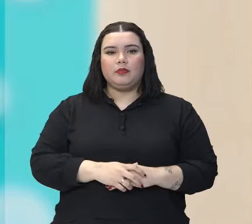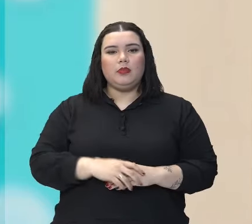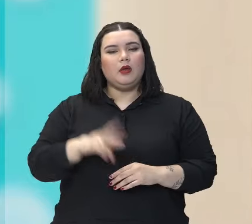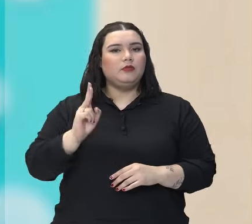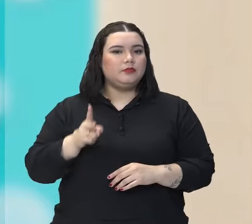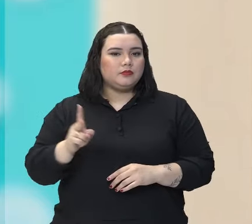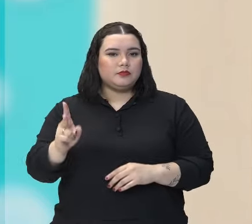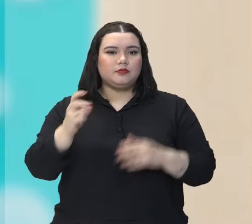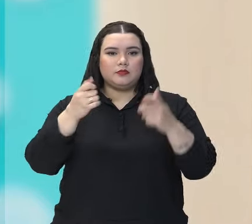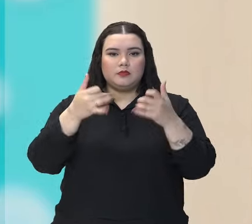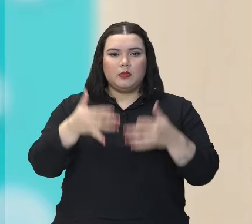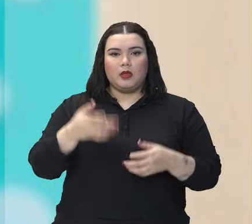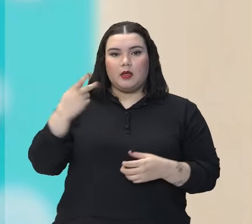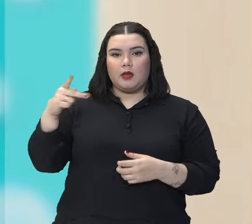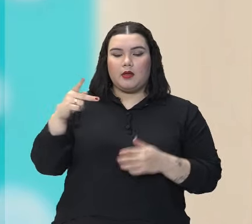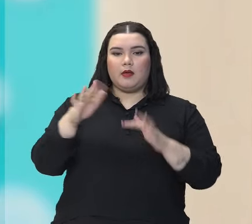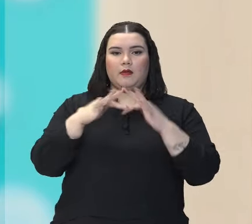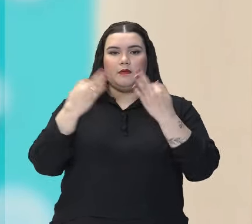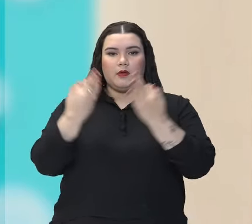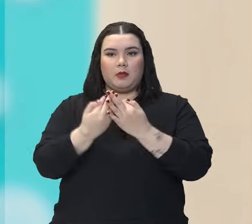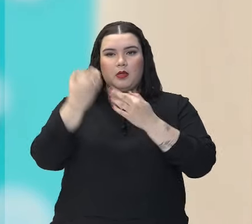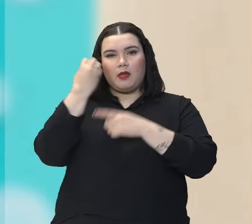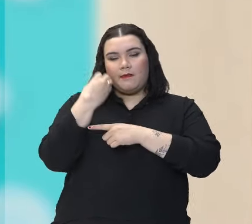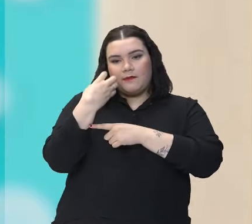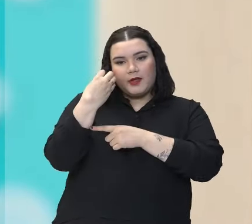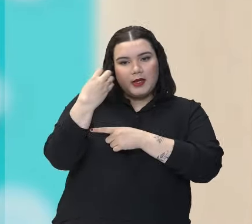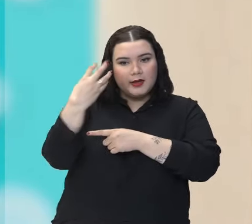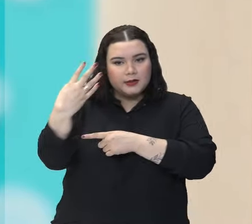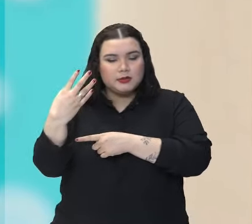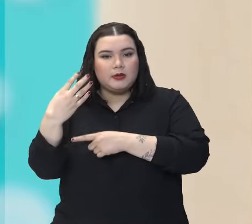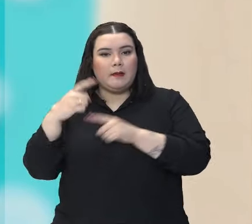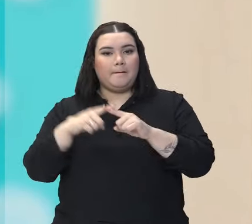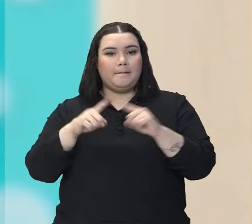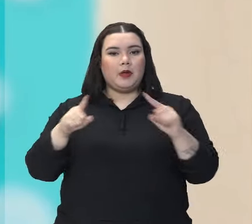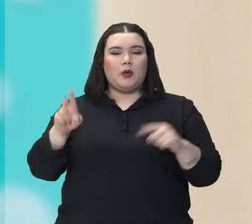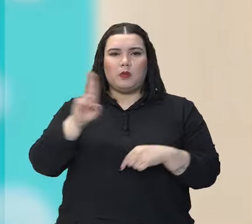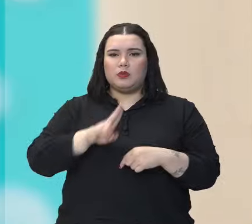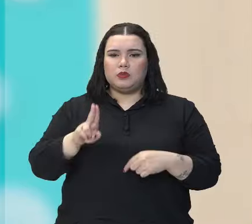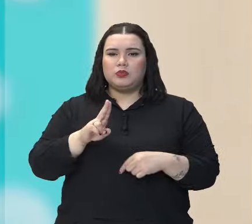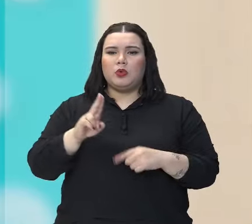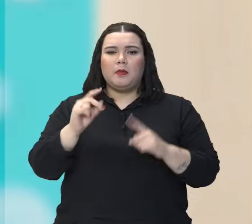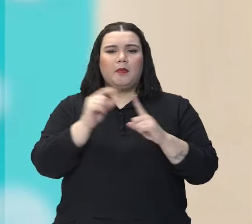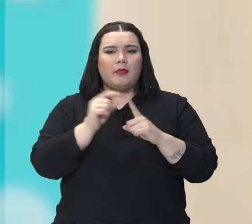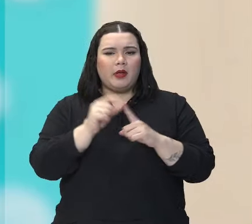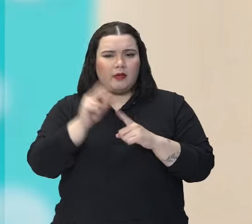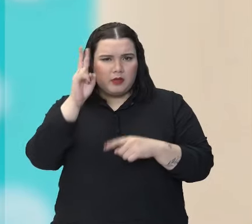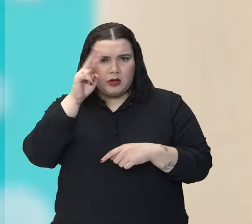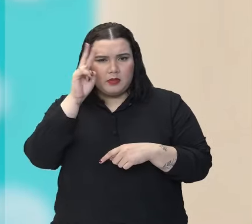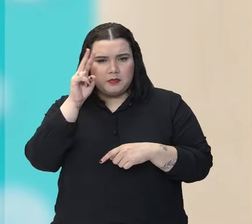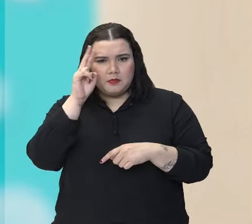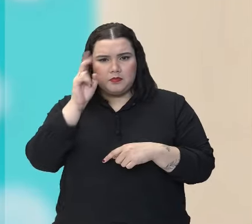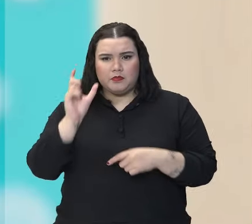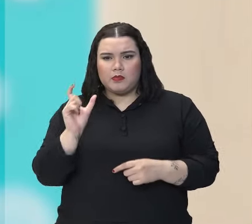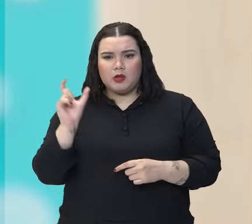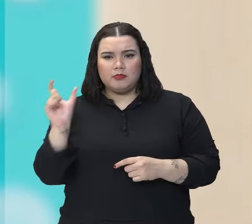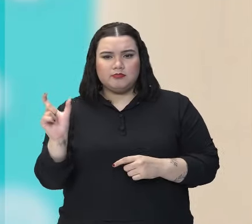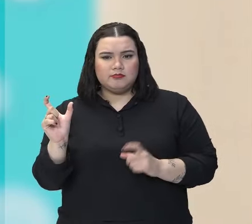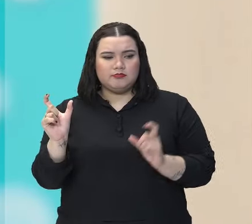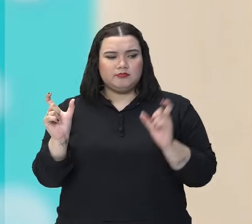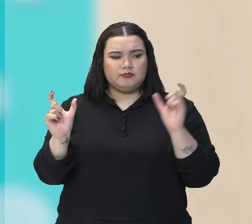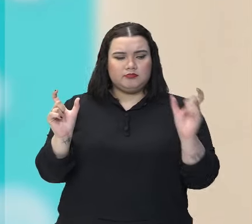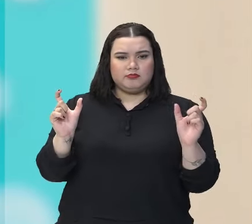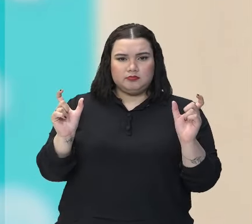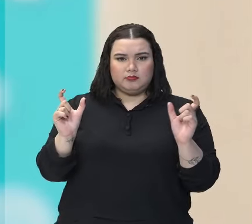falando dessa viagem de Fabiano e sua família. Mas ele usou duas palavras, duas palavras que têm